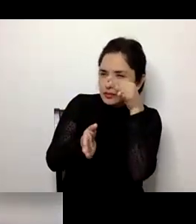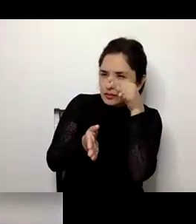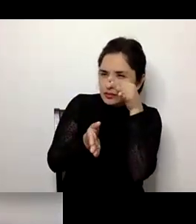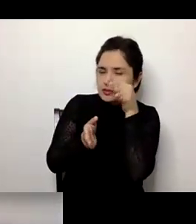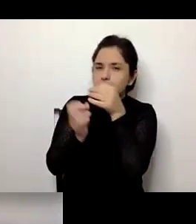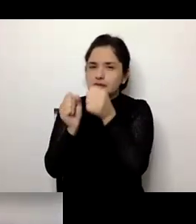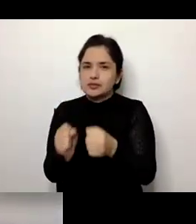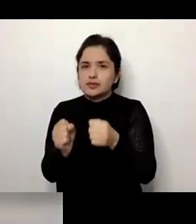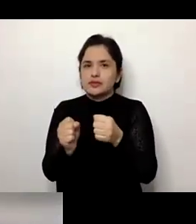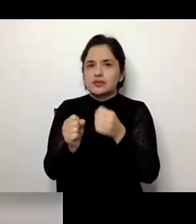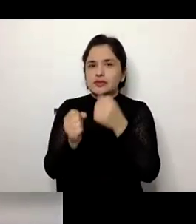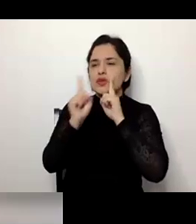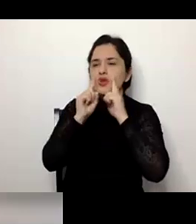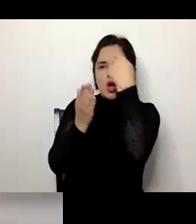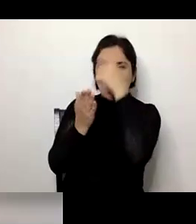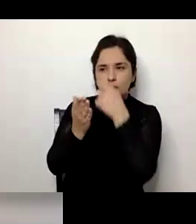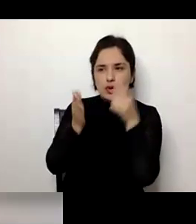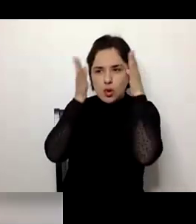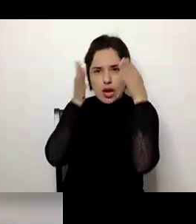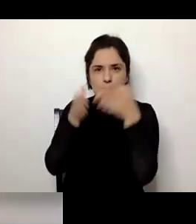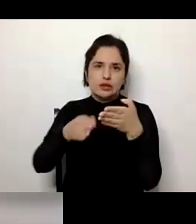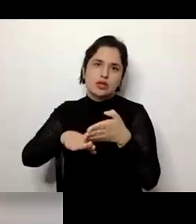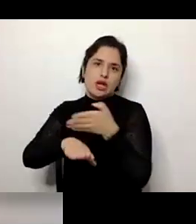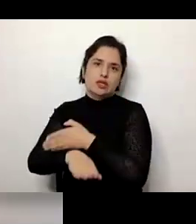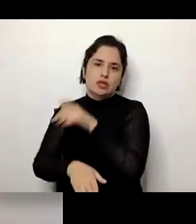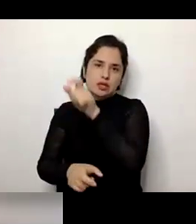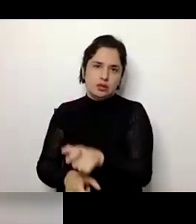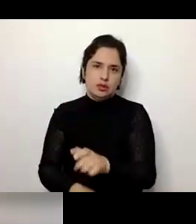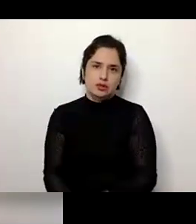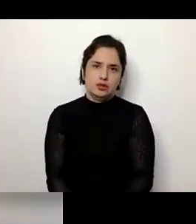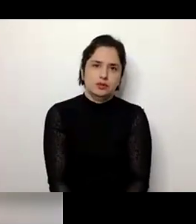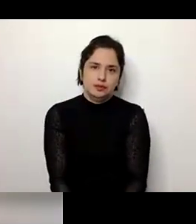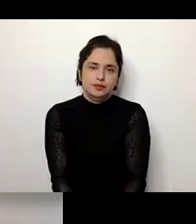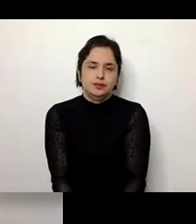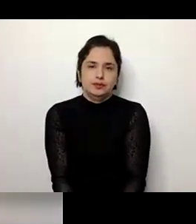possibilidade de avaliações ou de atenção justamente dessas pessoas em função disso.